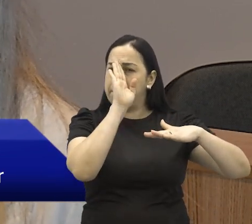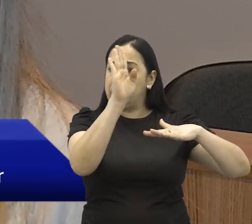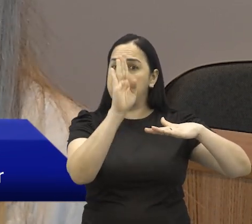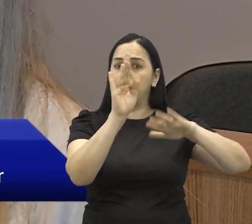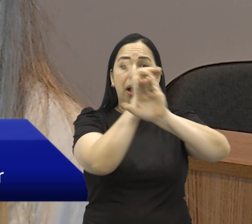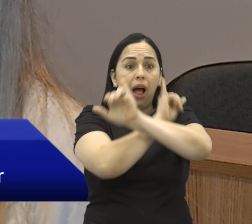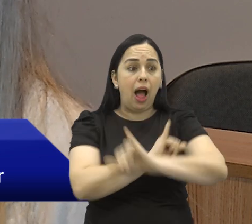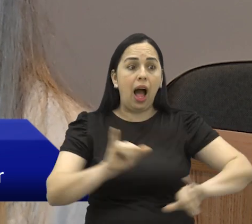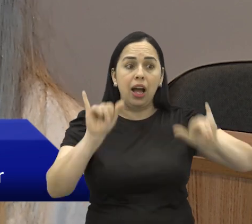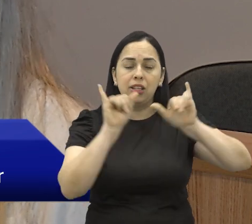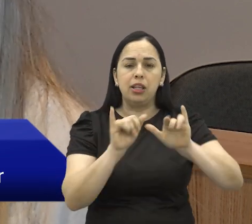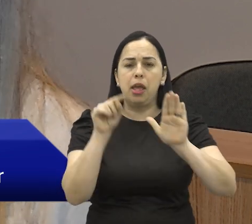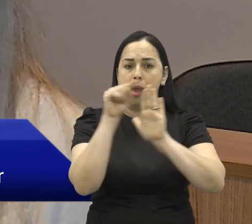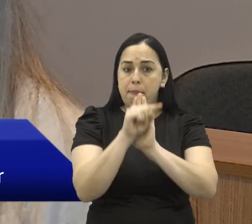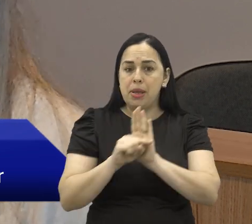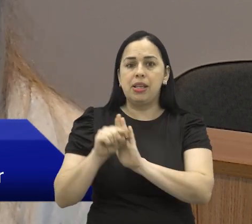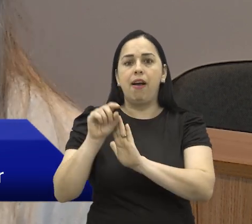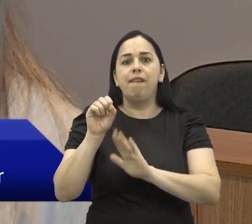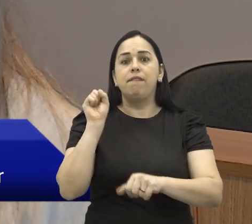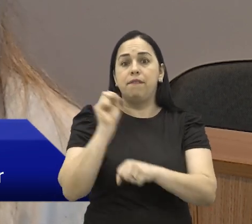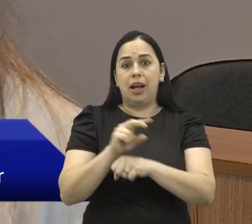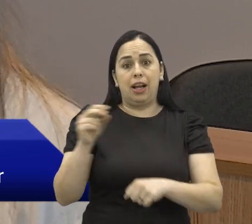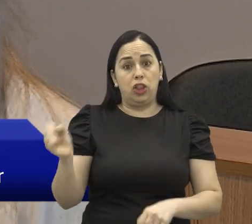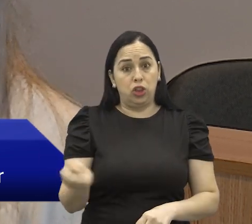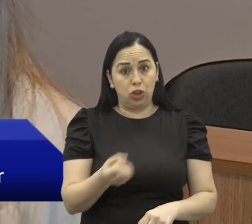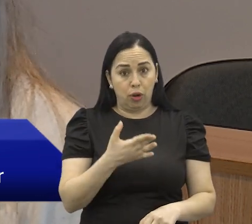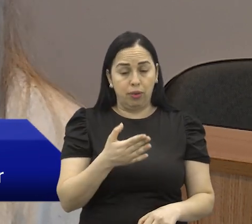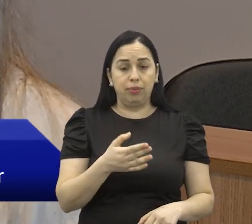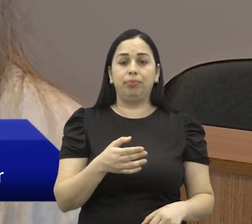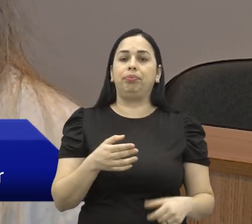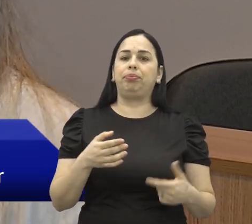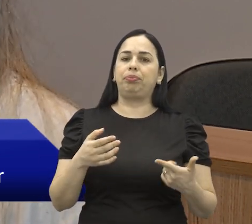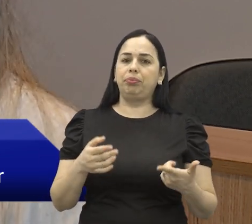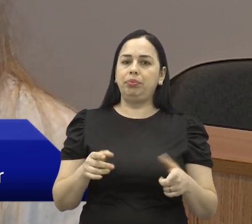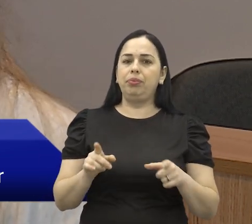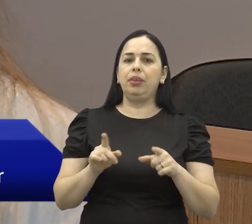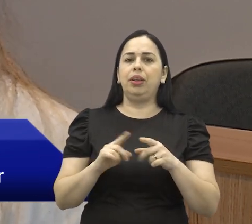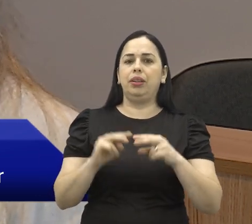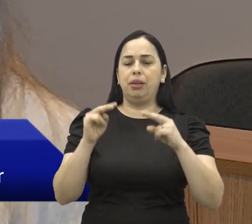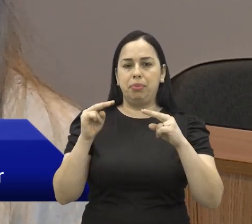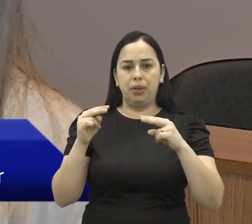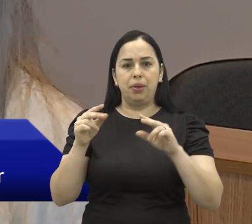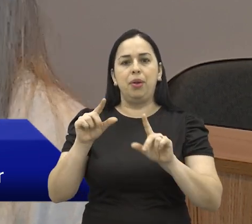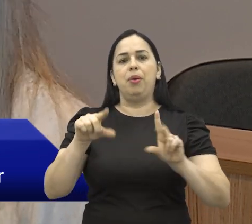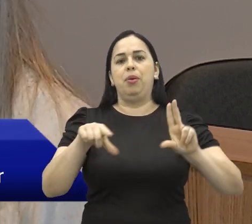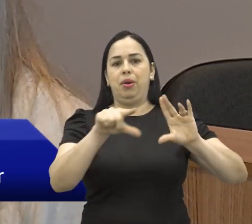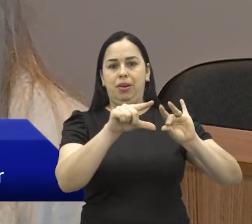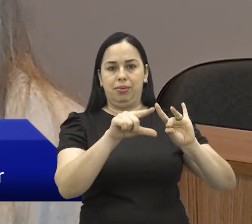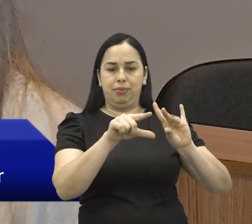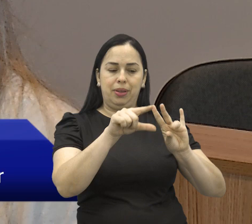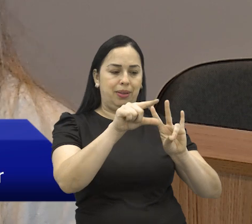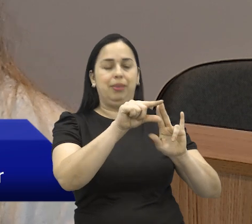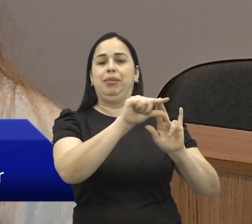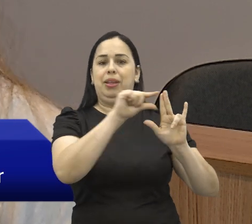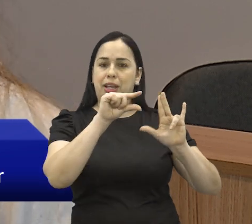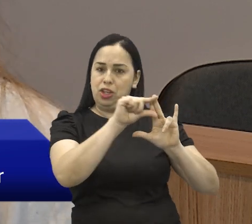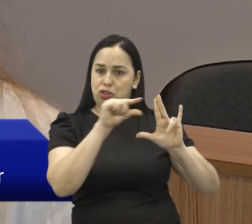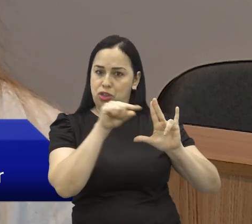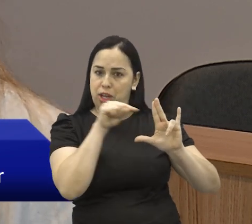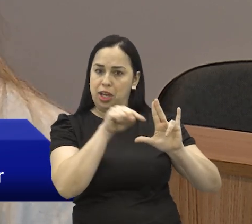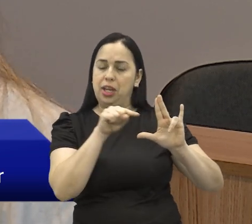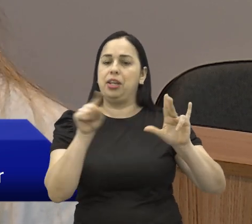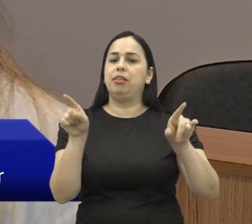principal meio para se achar novas vagas nesse fim de ano, né? Então, LinkedIn é sempre uma ótima opção.